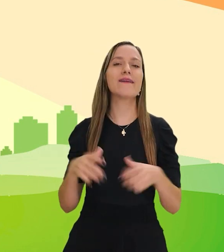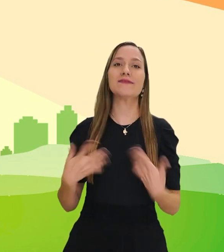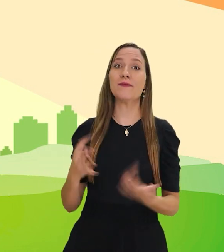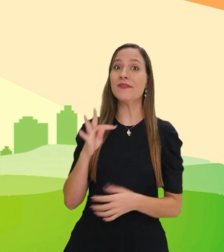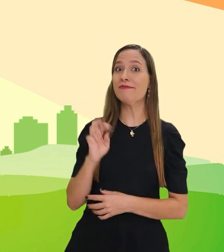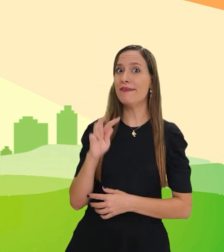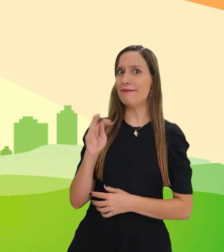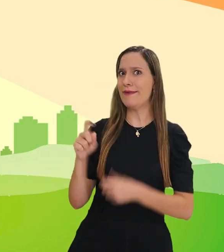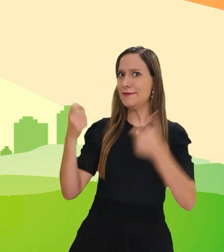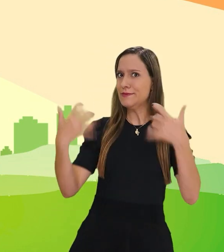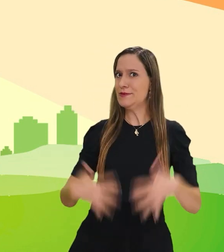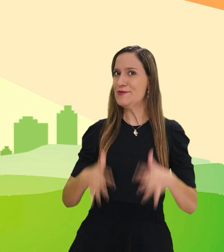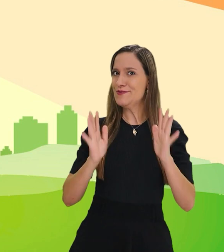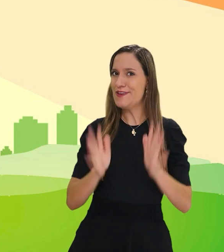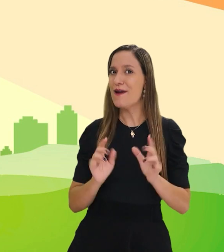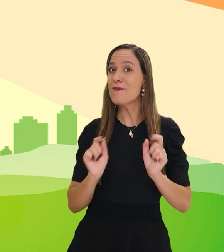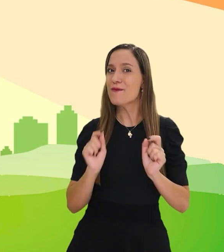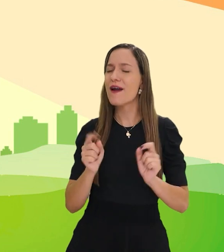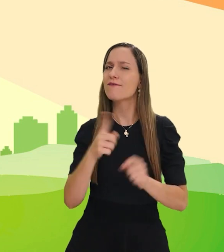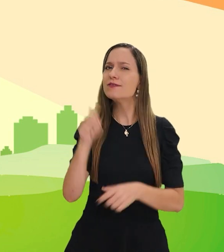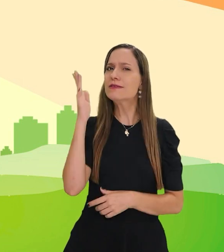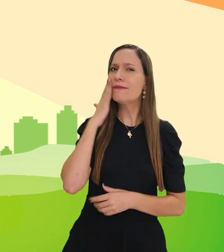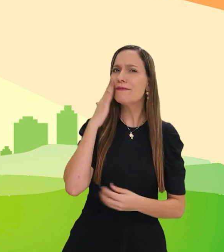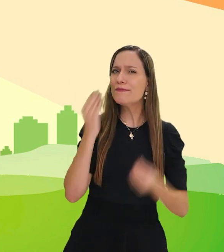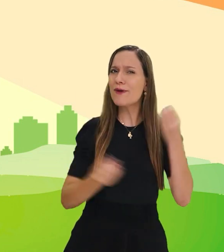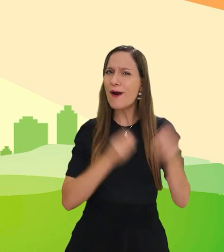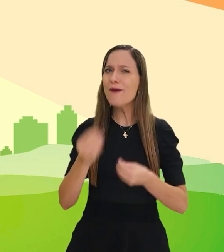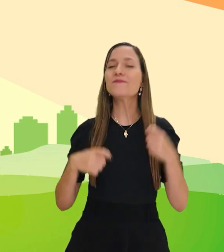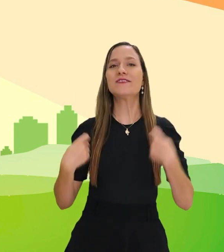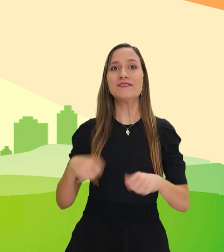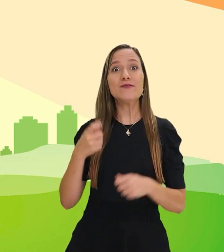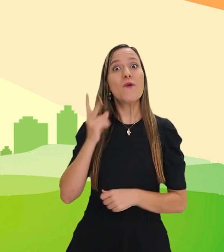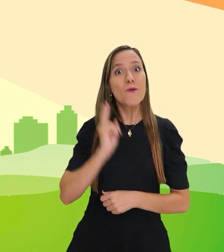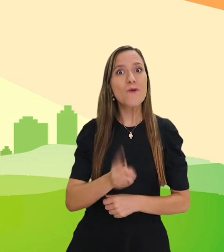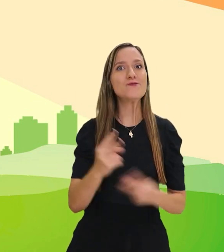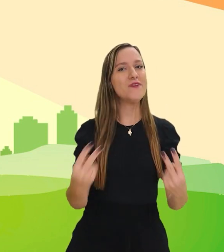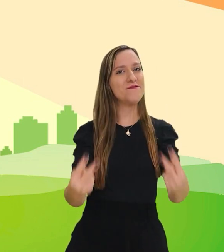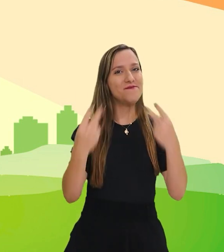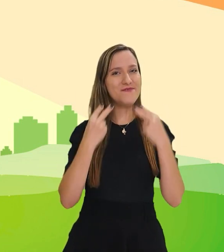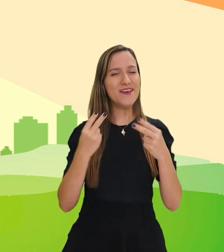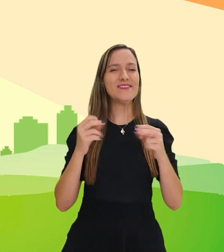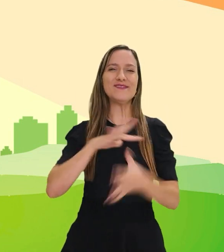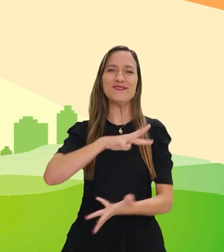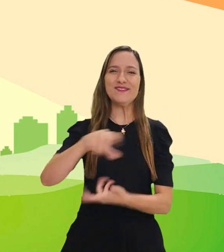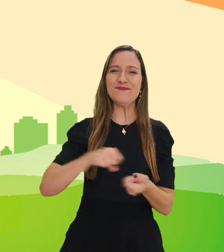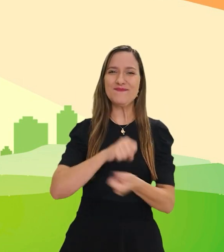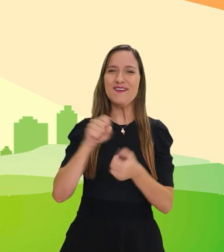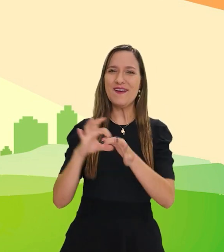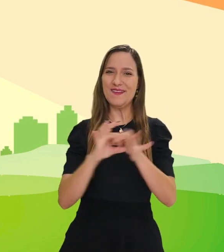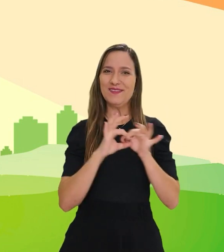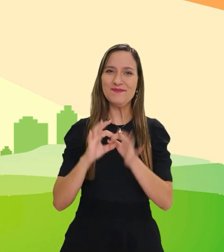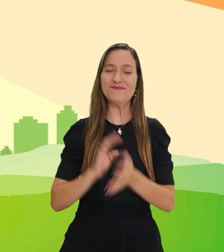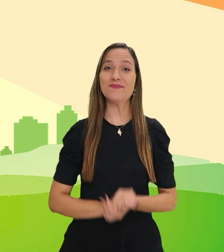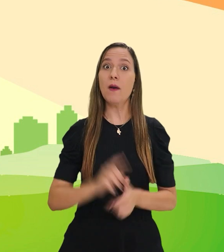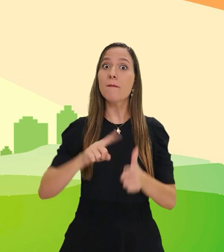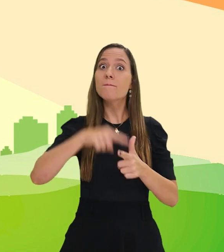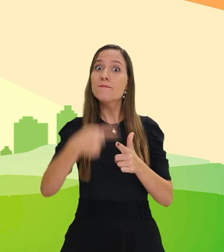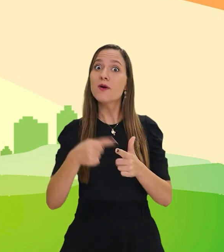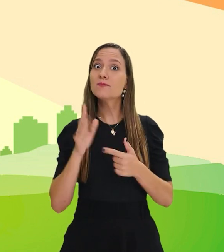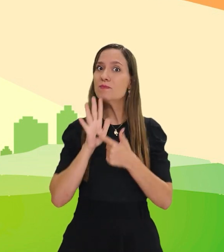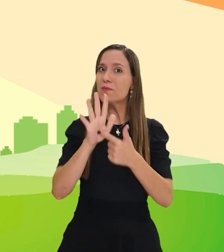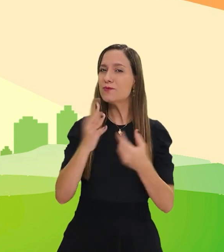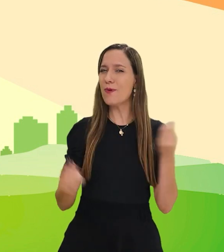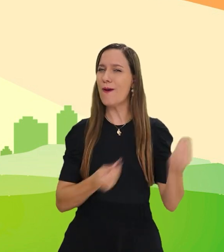recado. Pra saber, tem que acompanhar o Sustentabilidade em Conexão. No próximo programa, a gente vai falar sobre o pilar